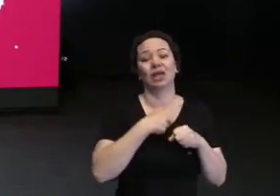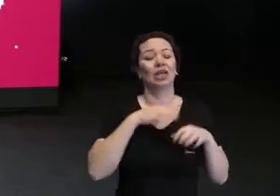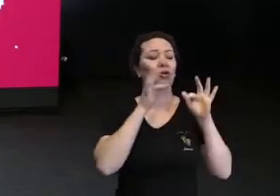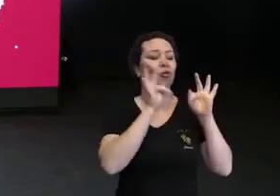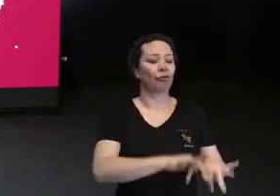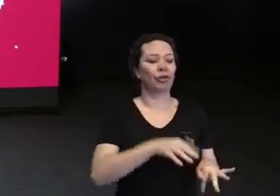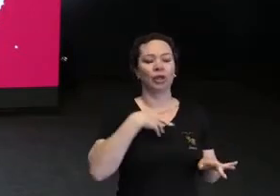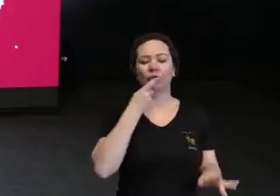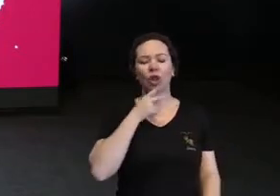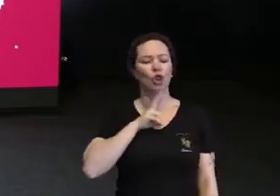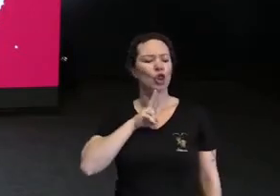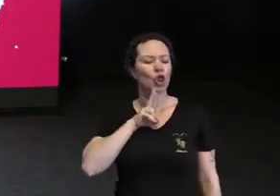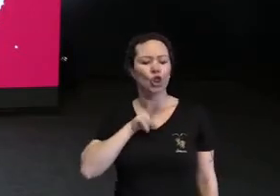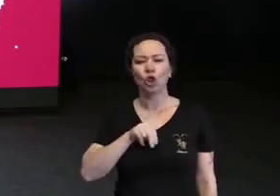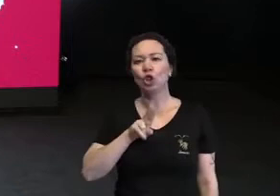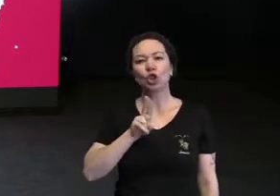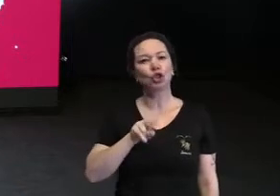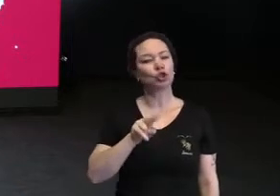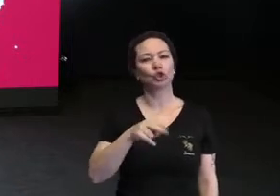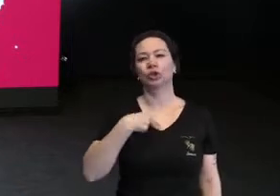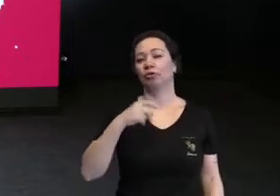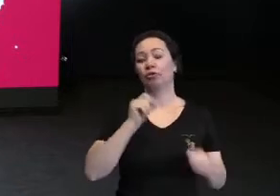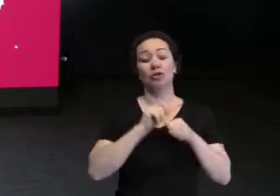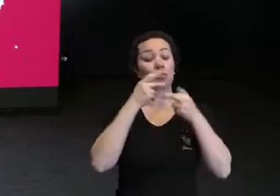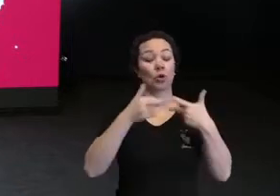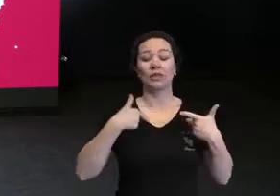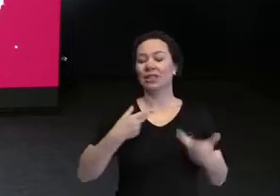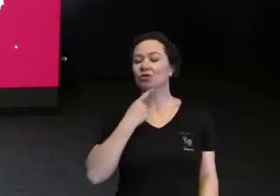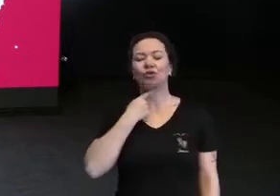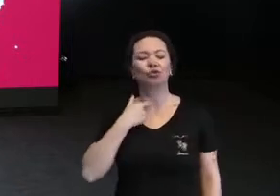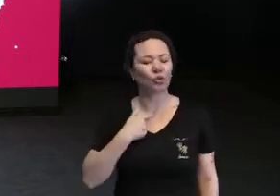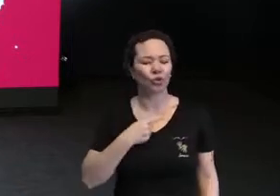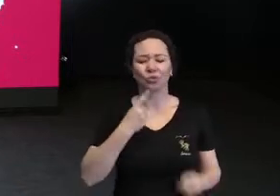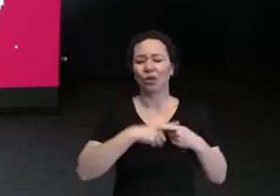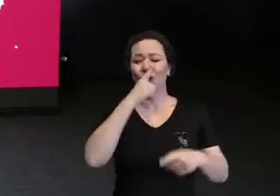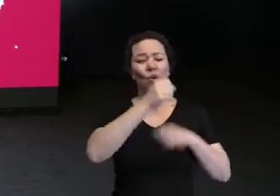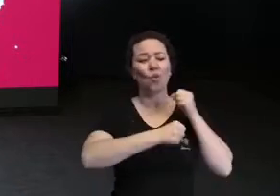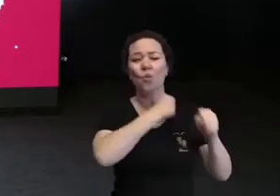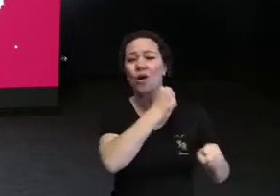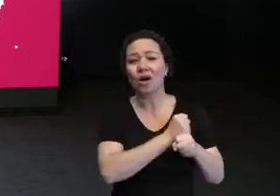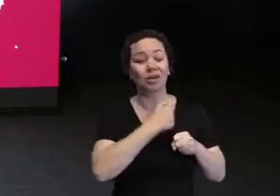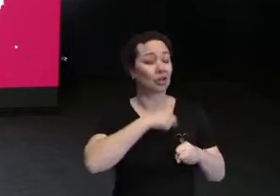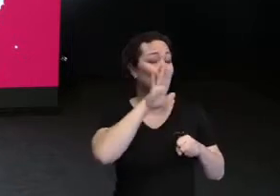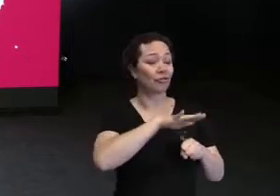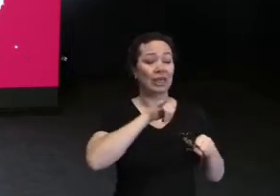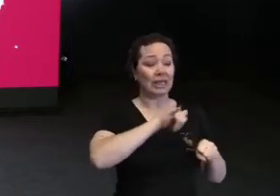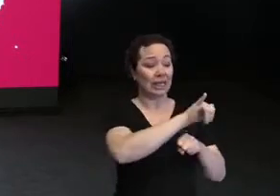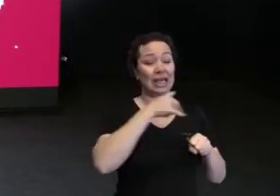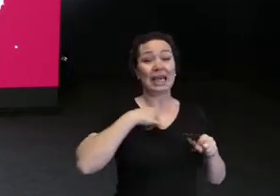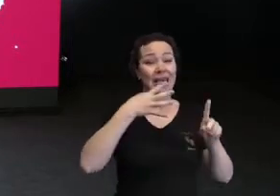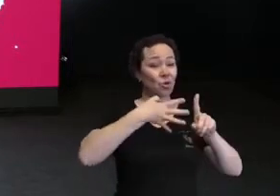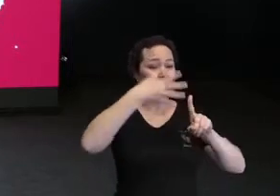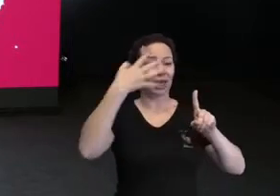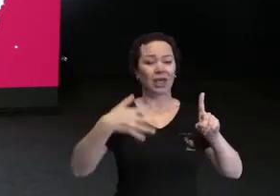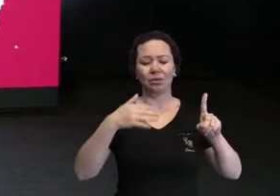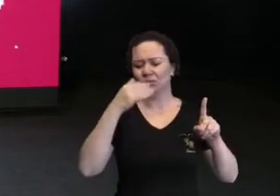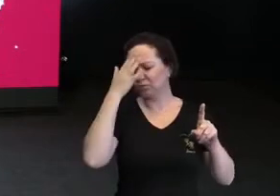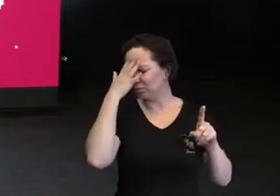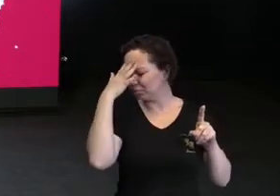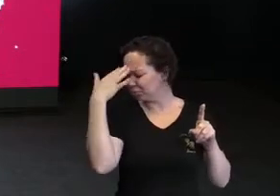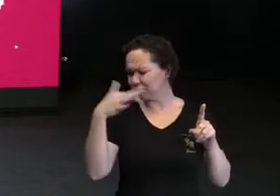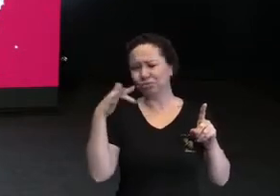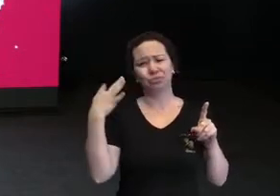cara, eu nunca mais vou fazer alguma coisa que eu não gosto. Porque esse um ano na aeronáutica, para um gay, foi muito difícil.